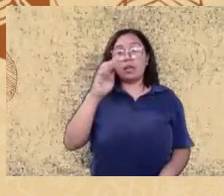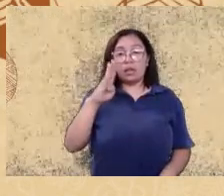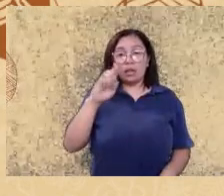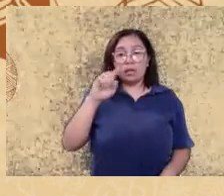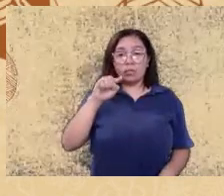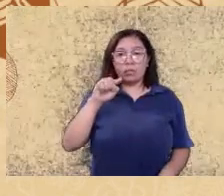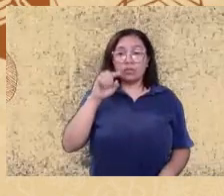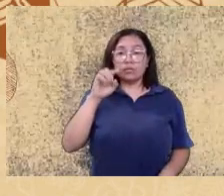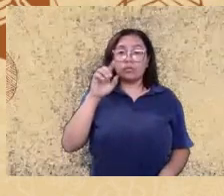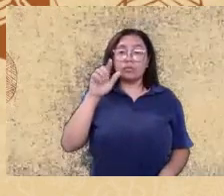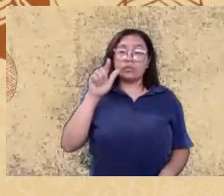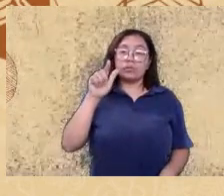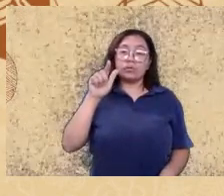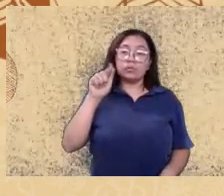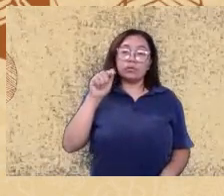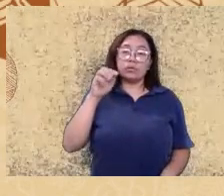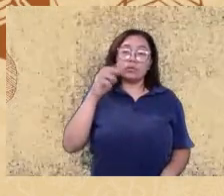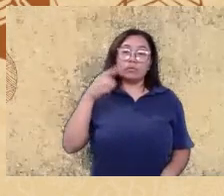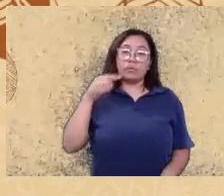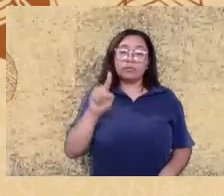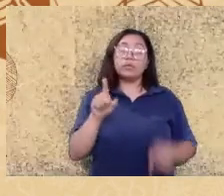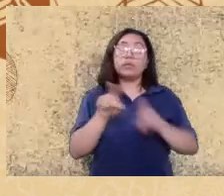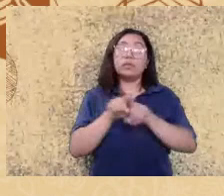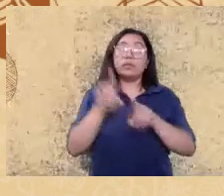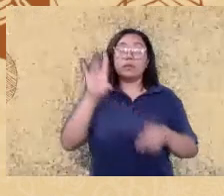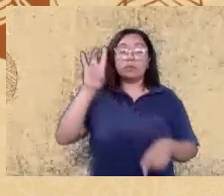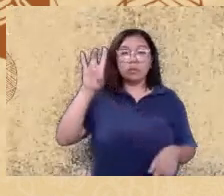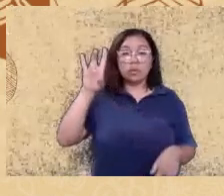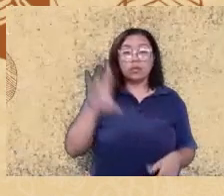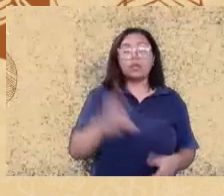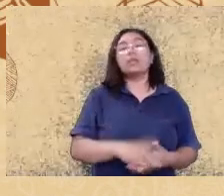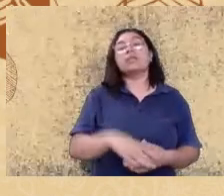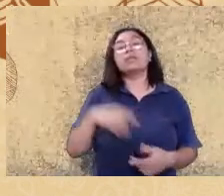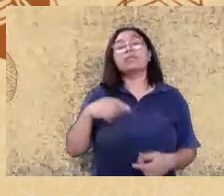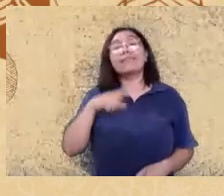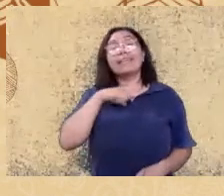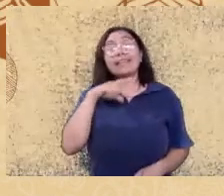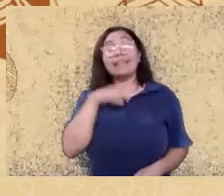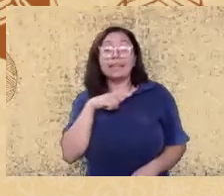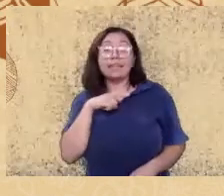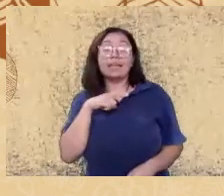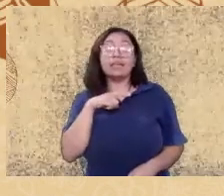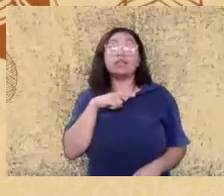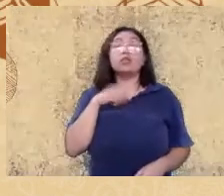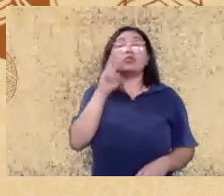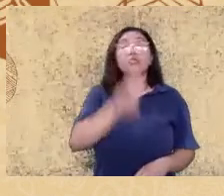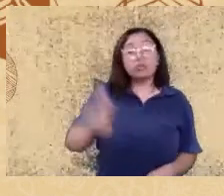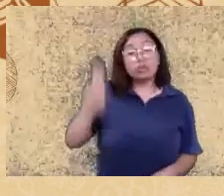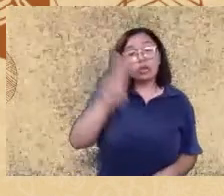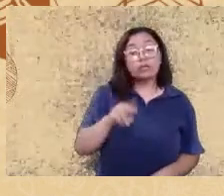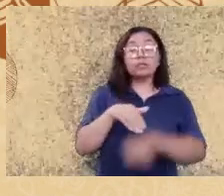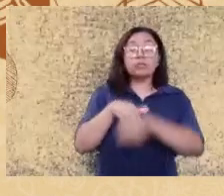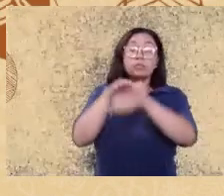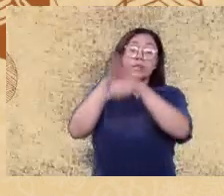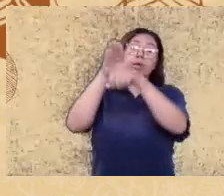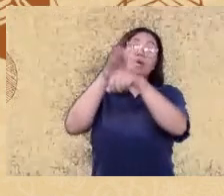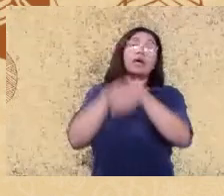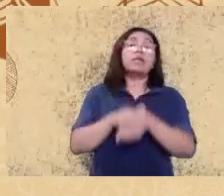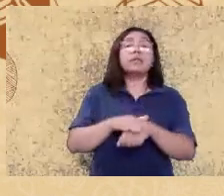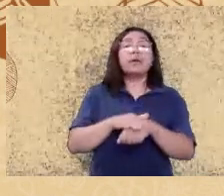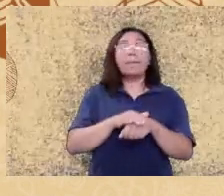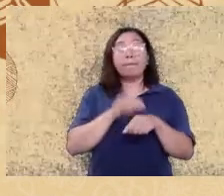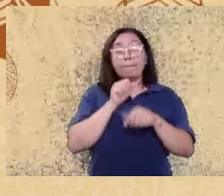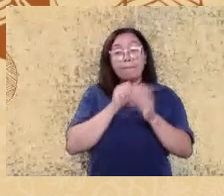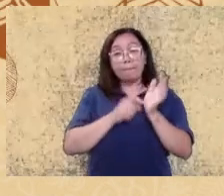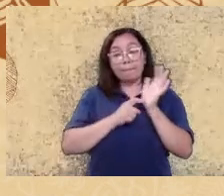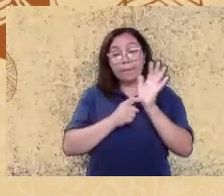nosso canal no instagram que é uma rede social em que a gente tem utilizado mais para nesses contextos de virtualidade